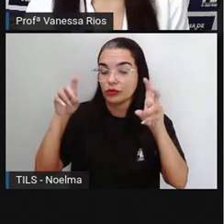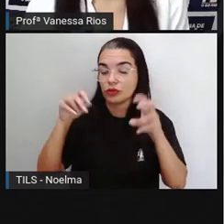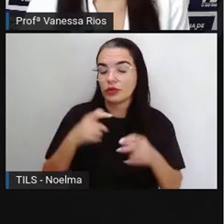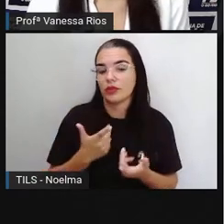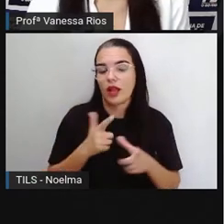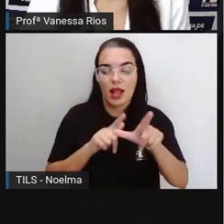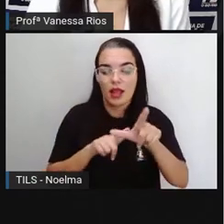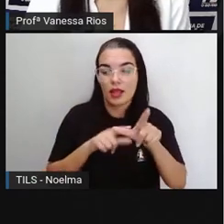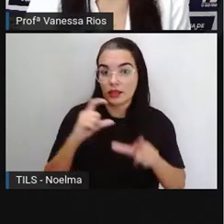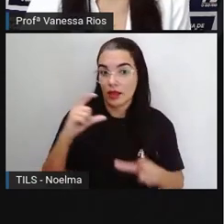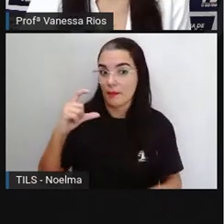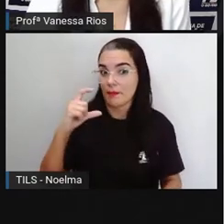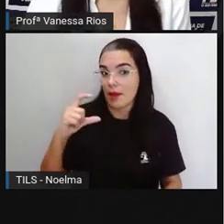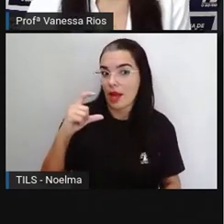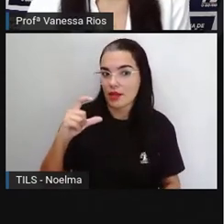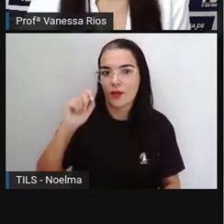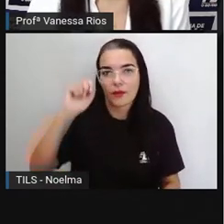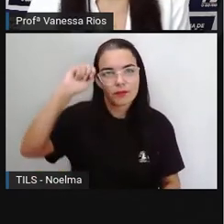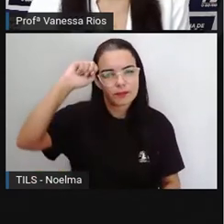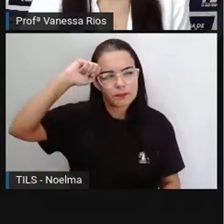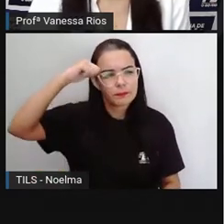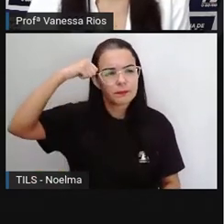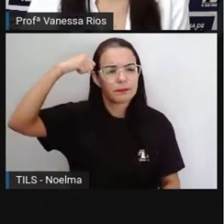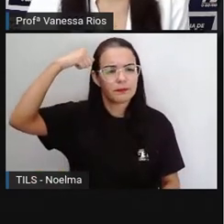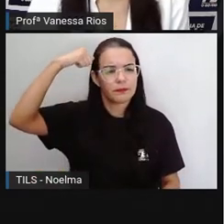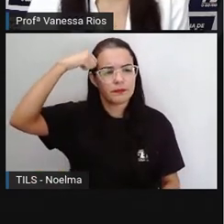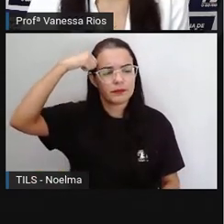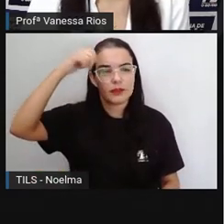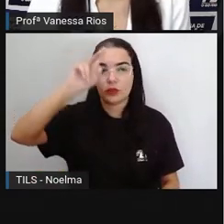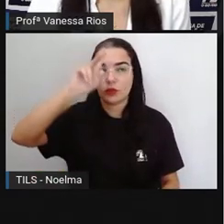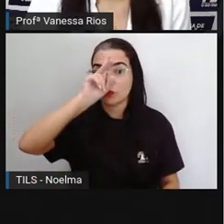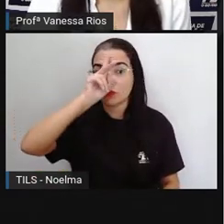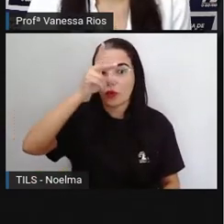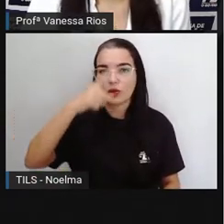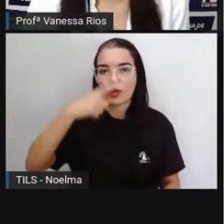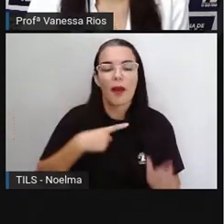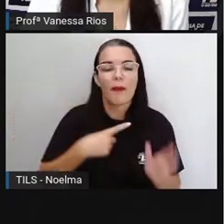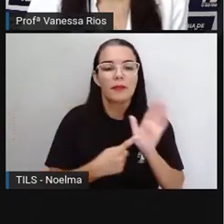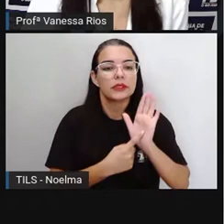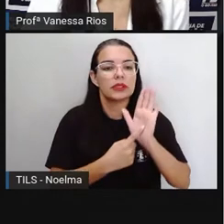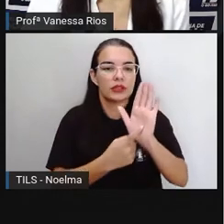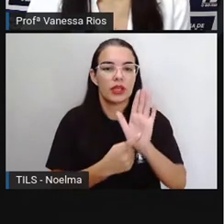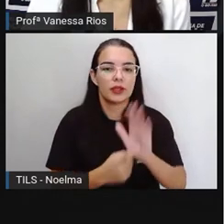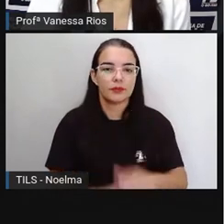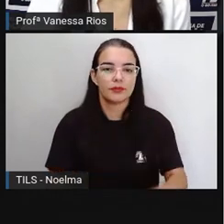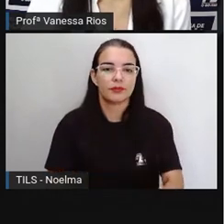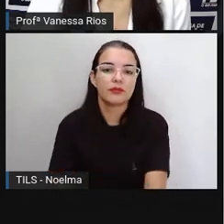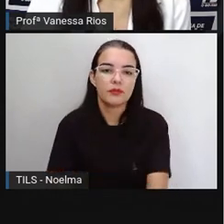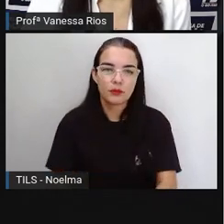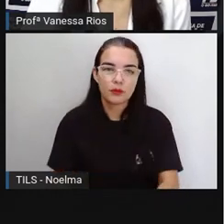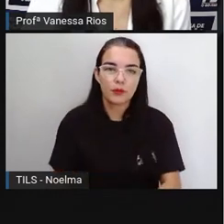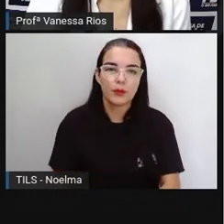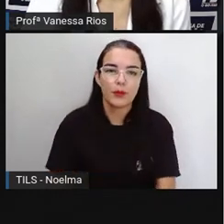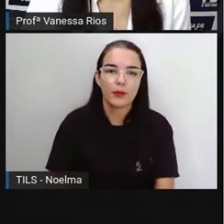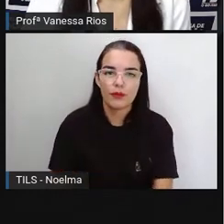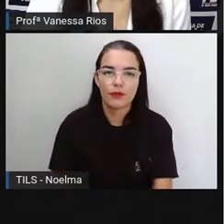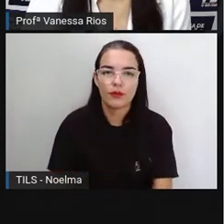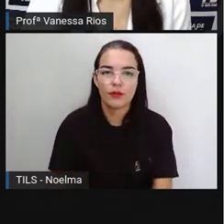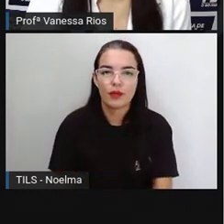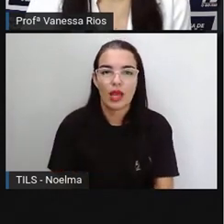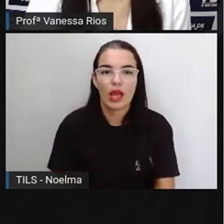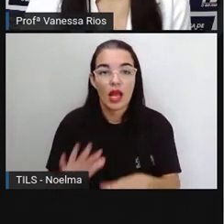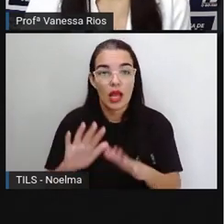letra maior e também mais escura, não Para que essa informação esteja em destaque. A partir disso a gente já